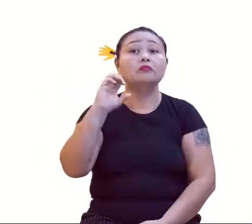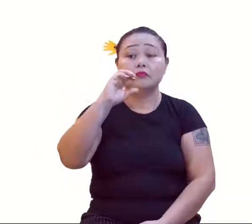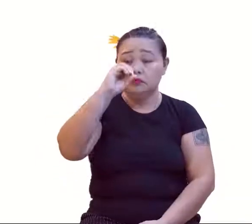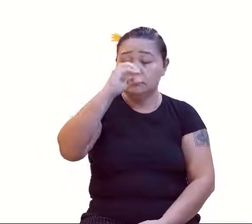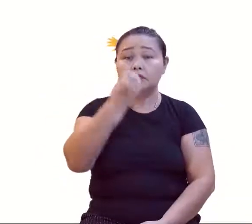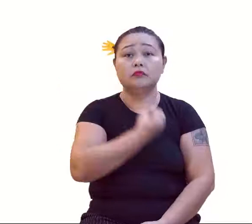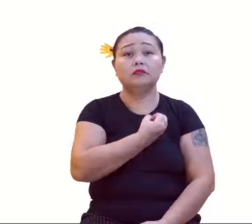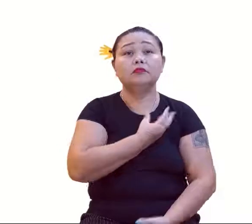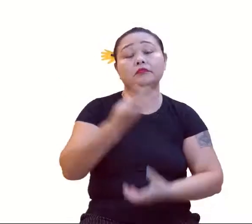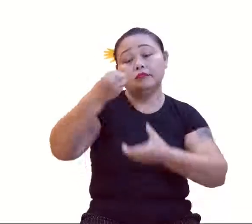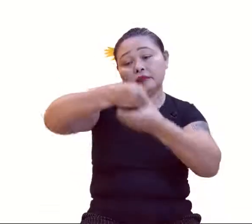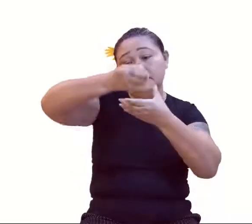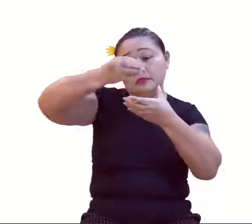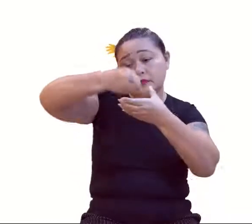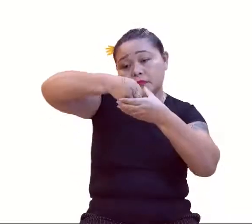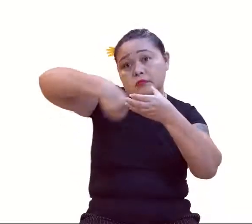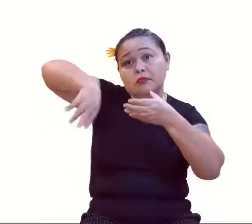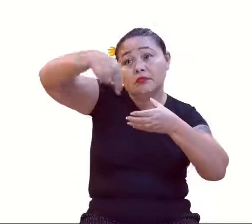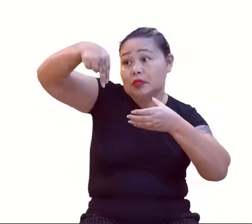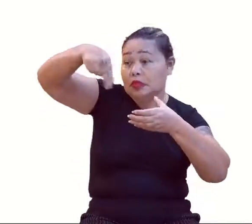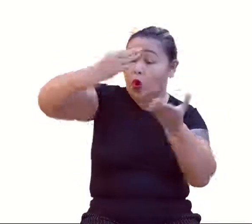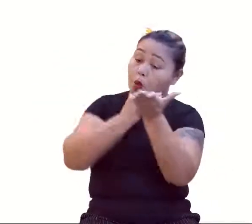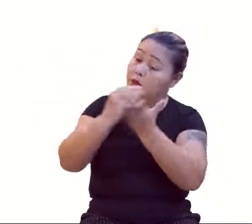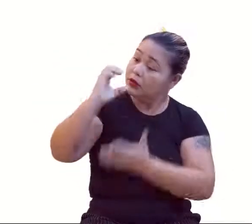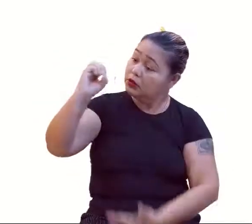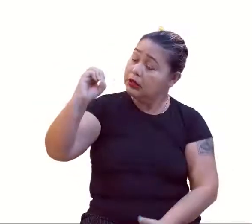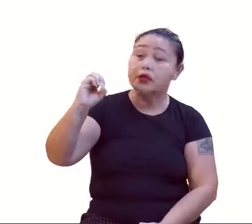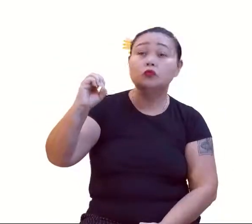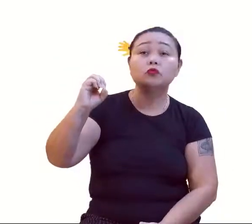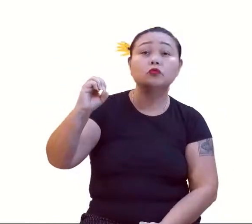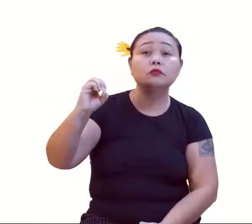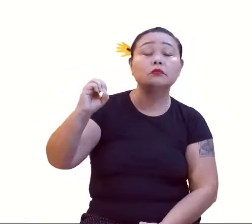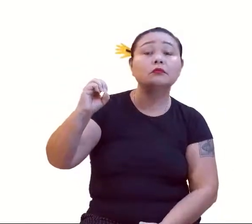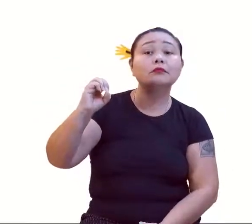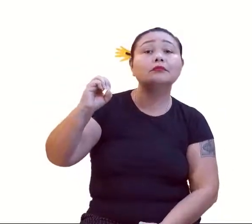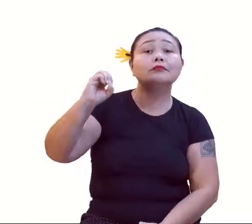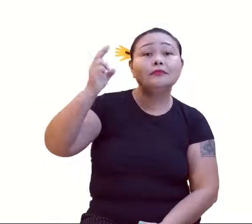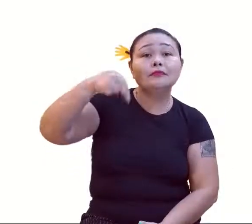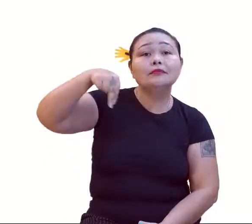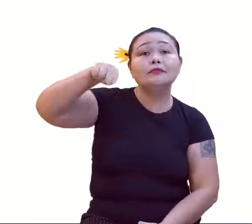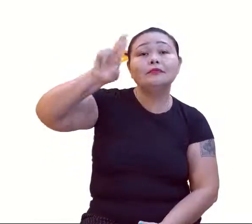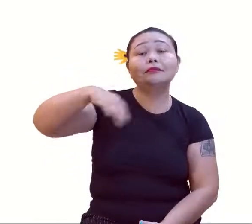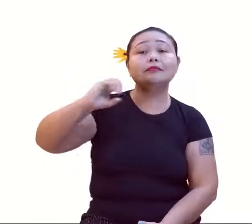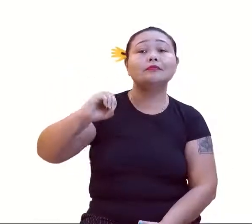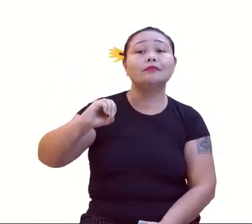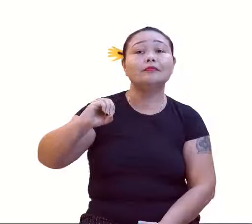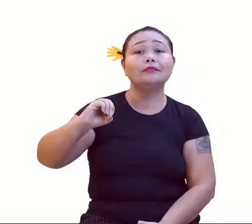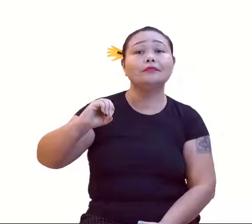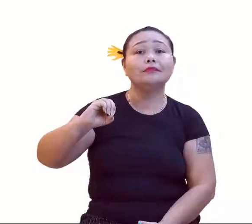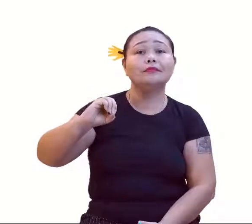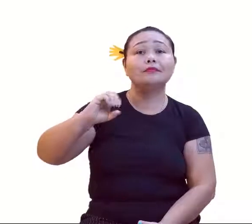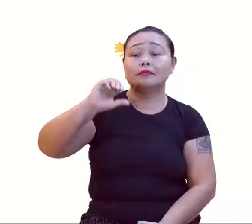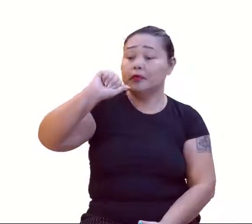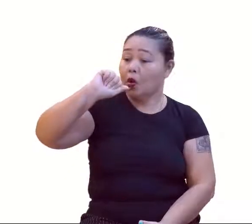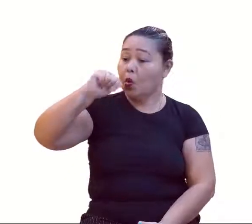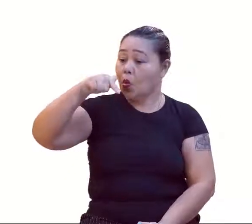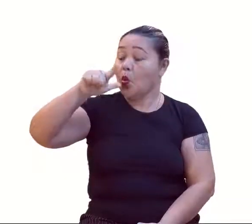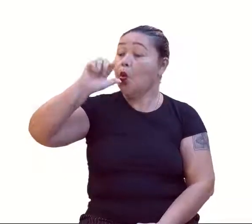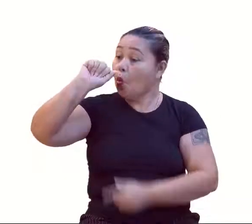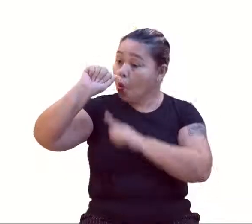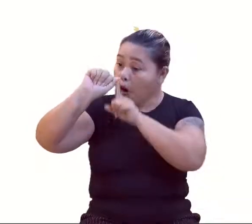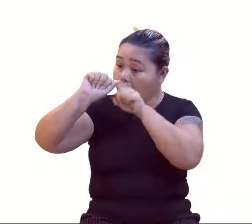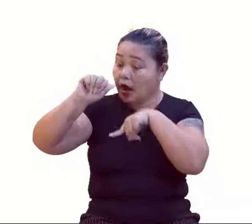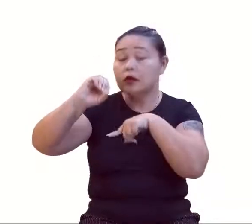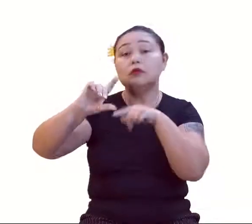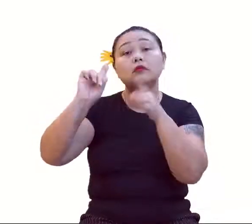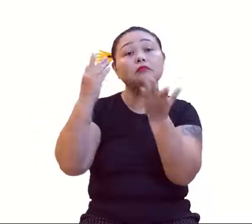dos naturais, agora a gente começa no zero, né? Então, a gente vai começar pelo n igual a zero, ou seja, o a zero, né? Que é o nosso primeiro